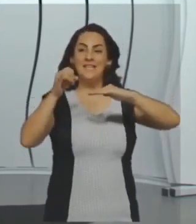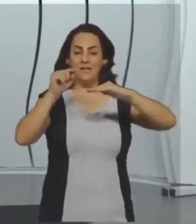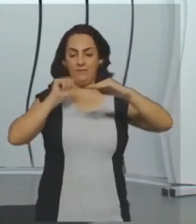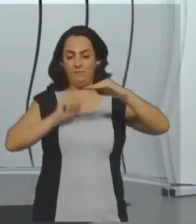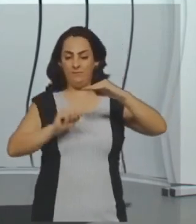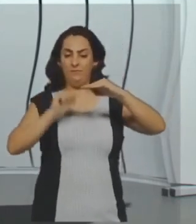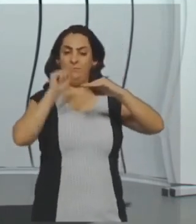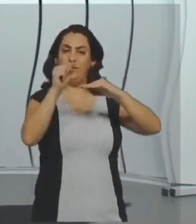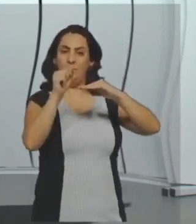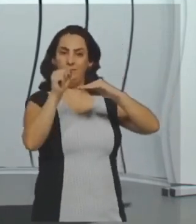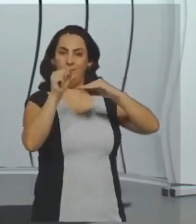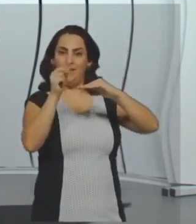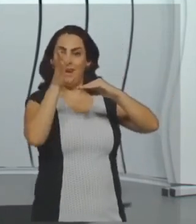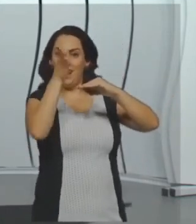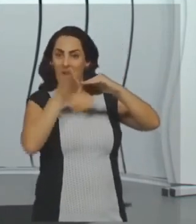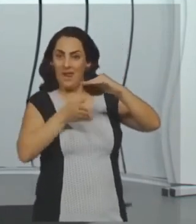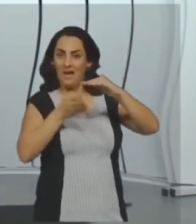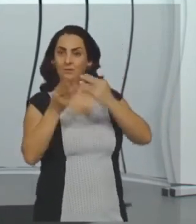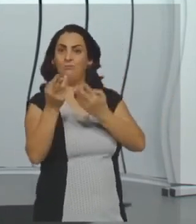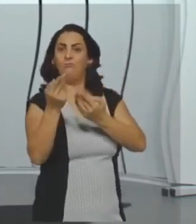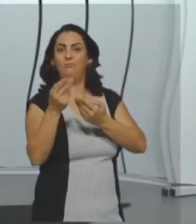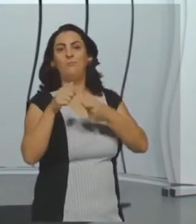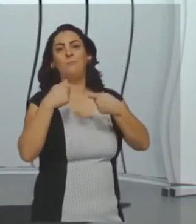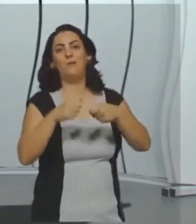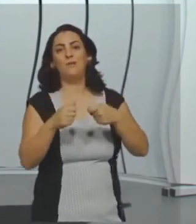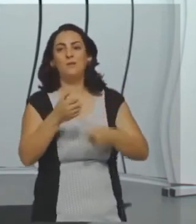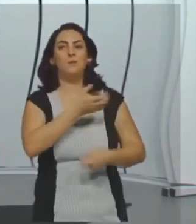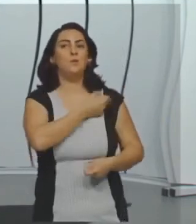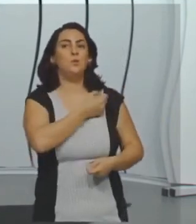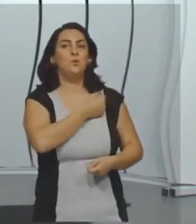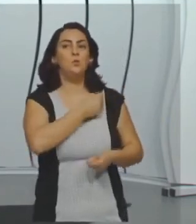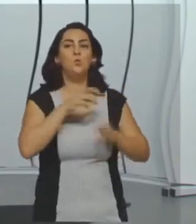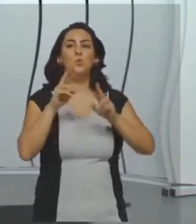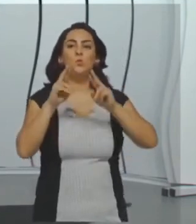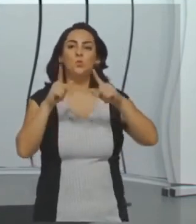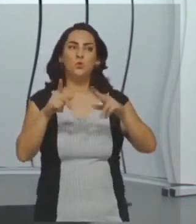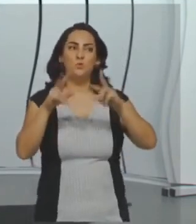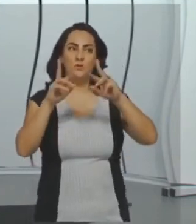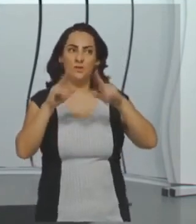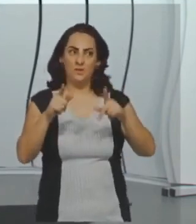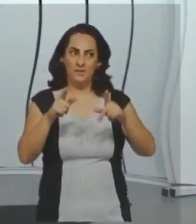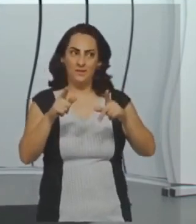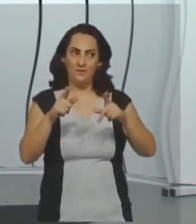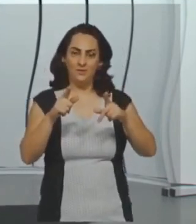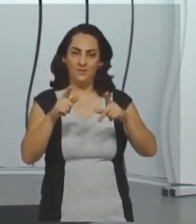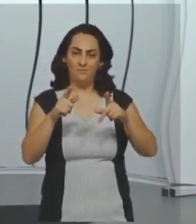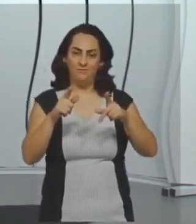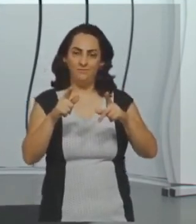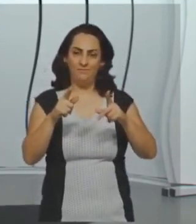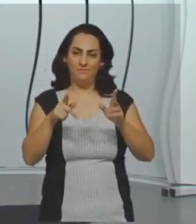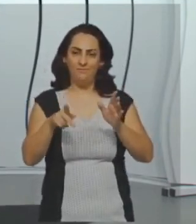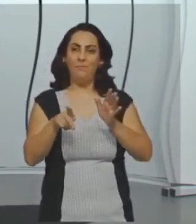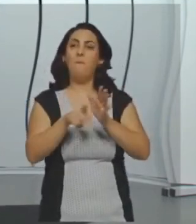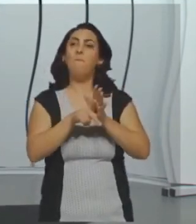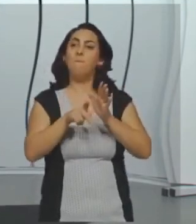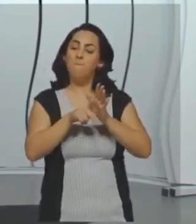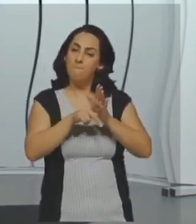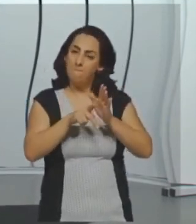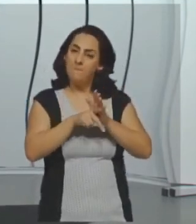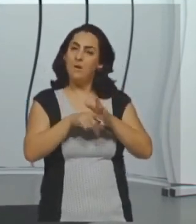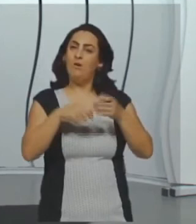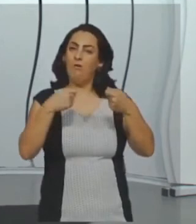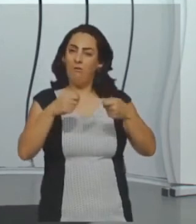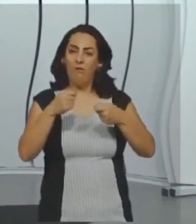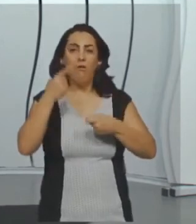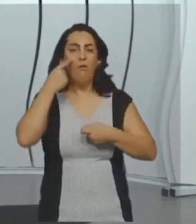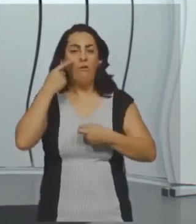110 mais 70 também dá 180. Este não é oposto pelo vértice? Então, eu